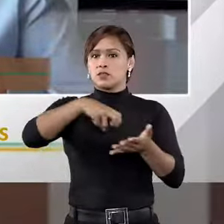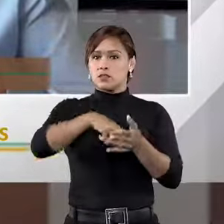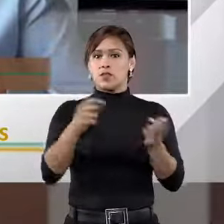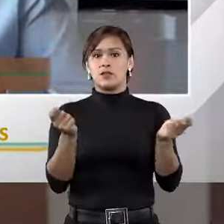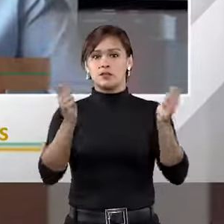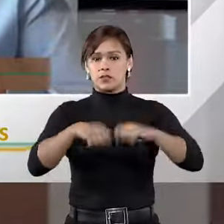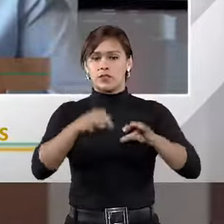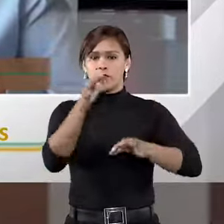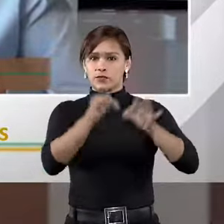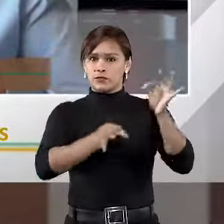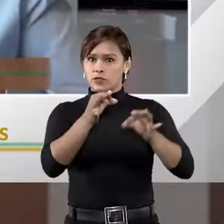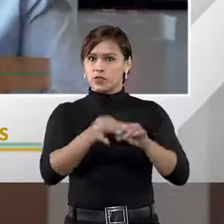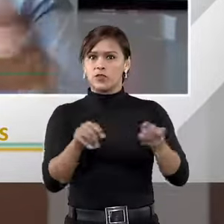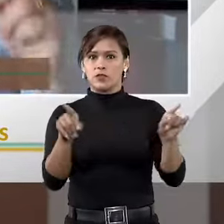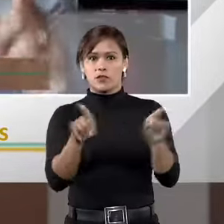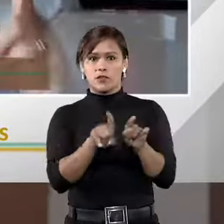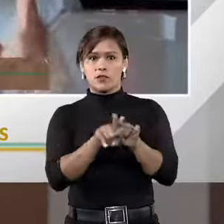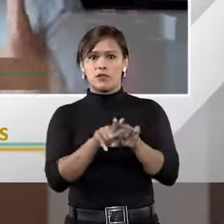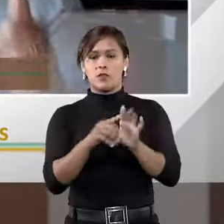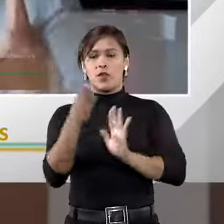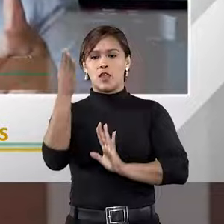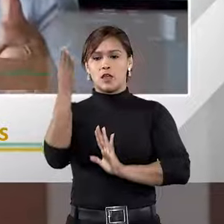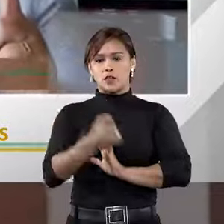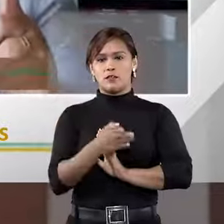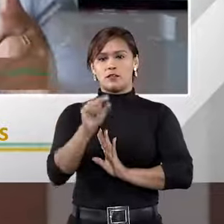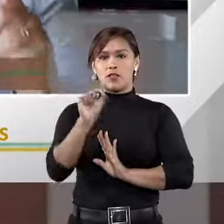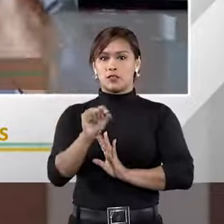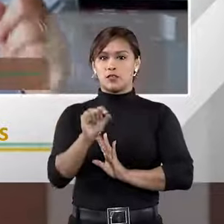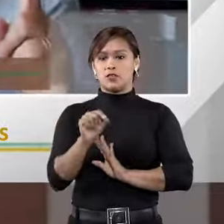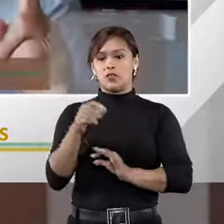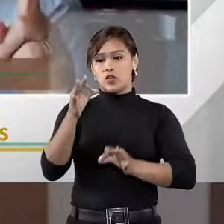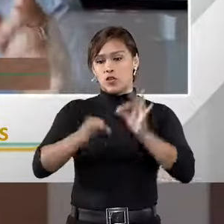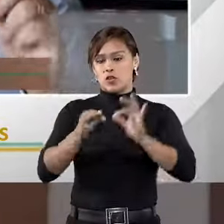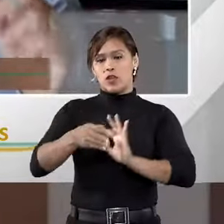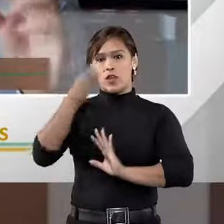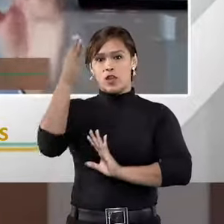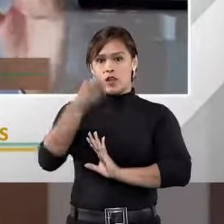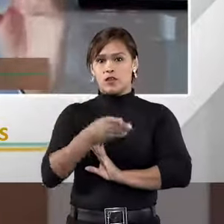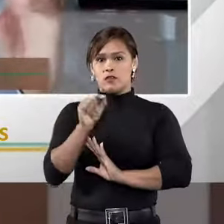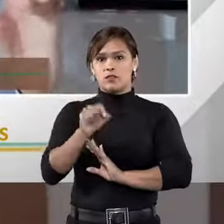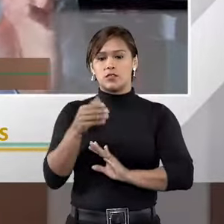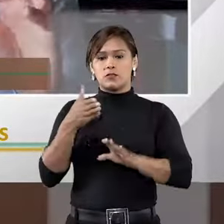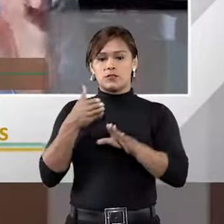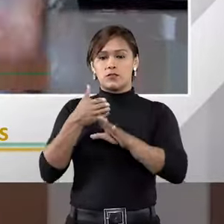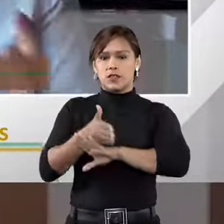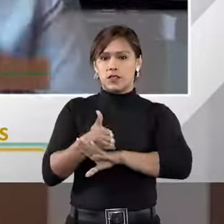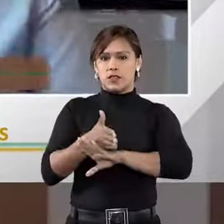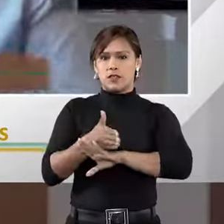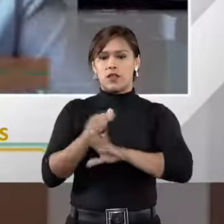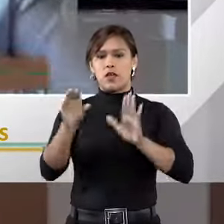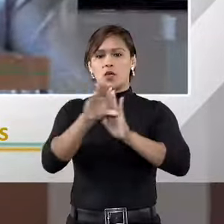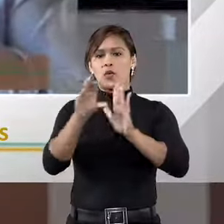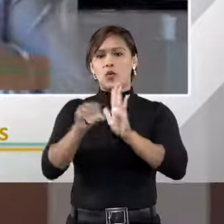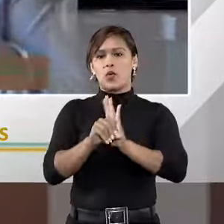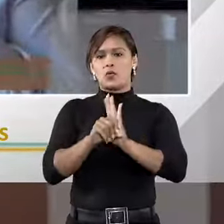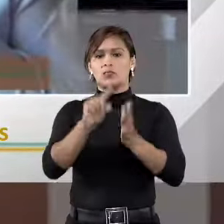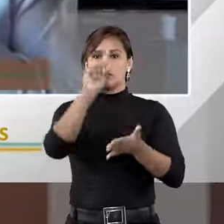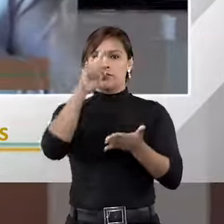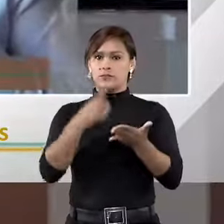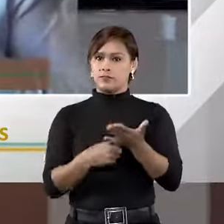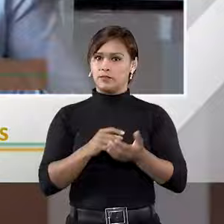possível que o judiciário invalide, é bom deixar claro, invalide, sem entrar no conteúdo da decisão.